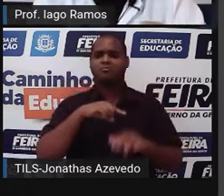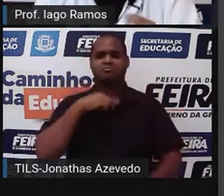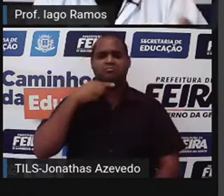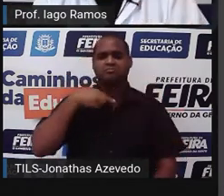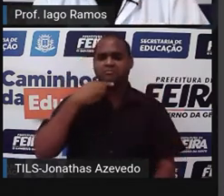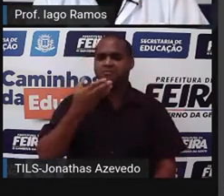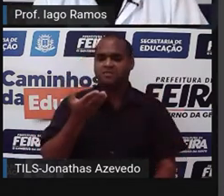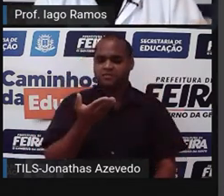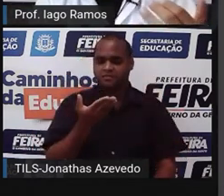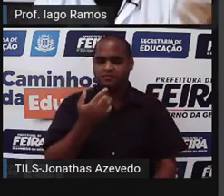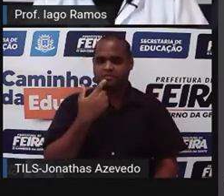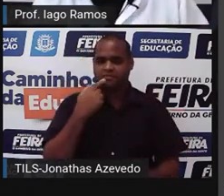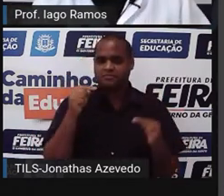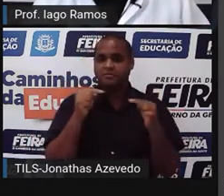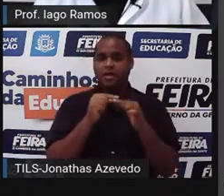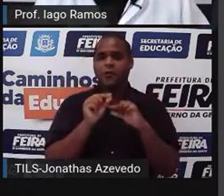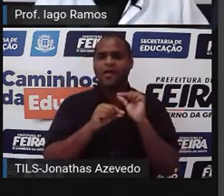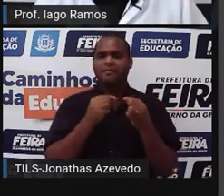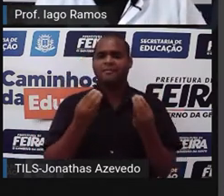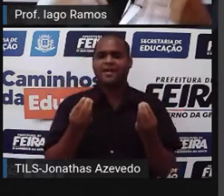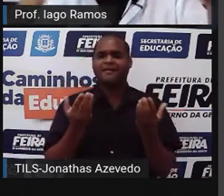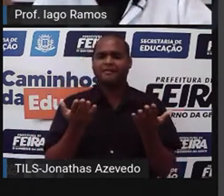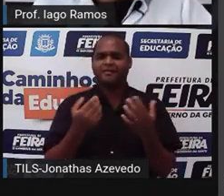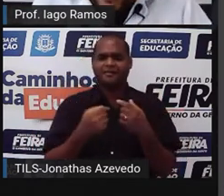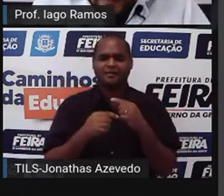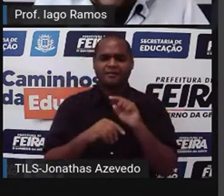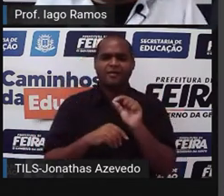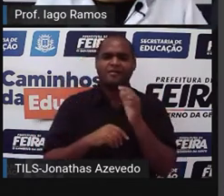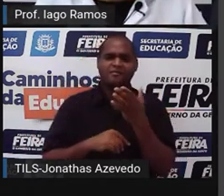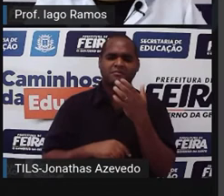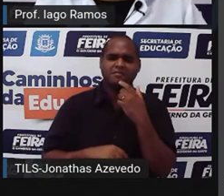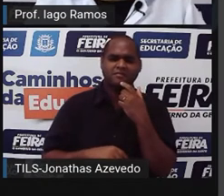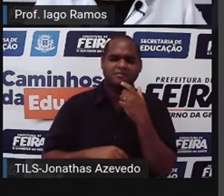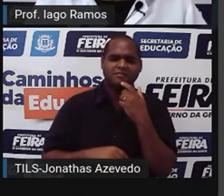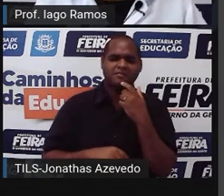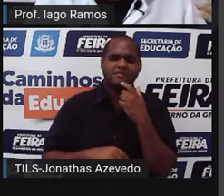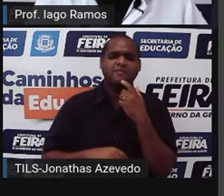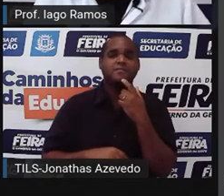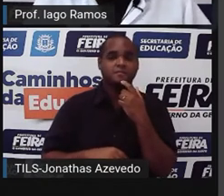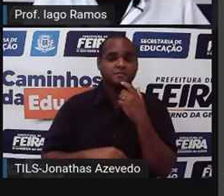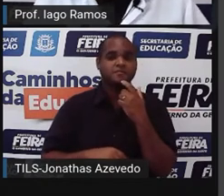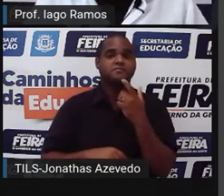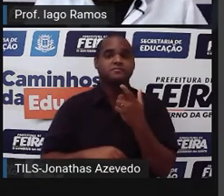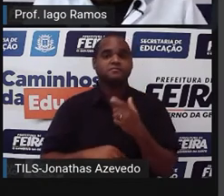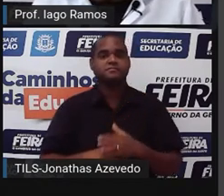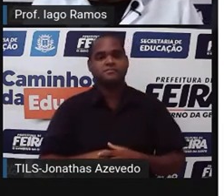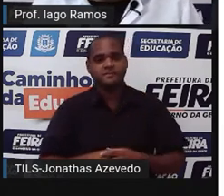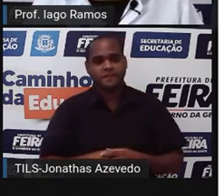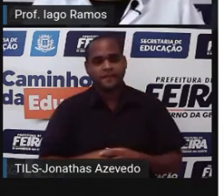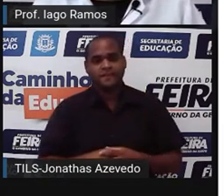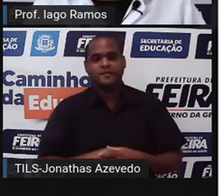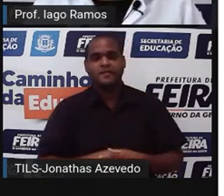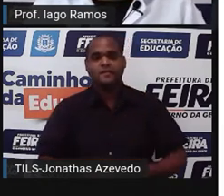que se trata isso de fato, né? O que é isso, afinal de contas? Bom,